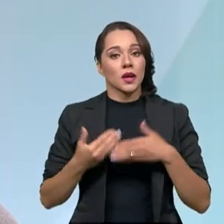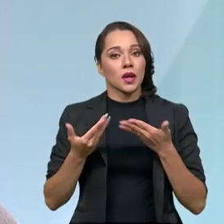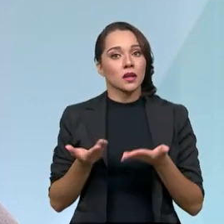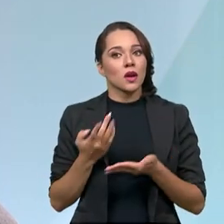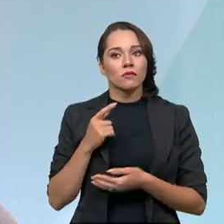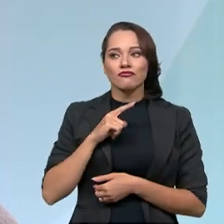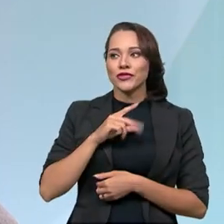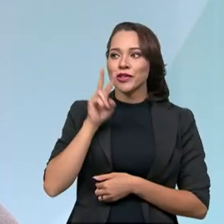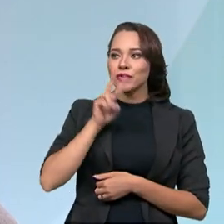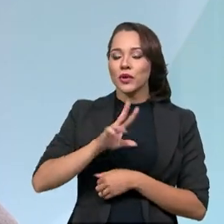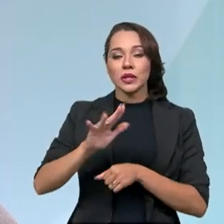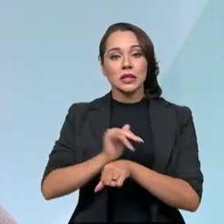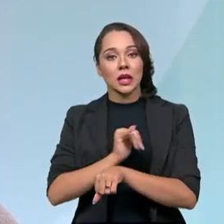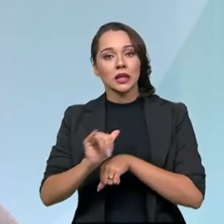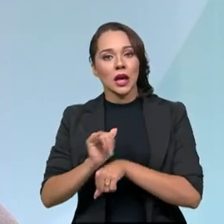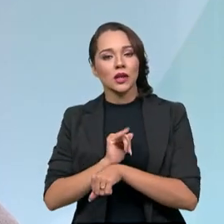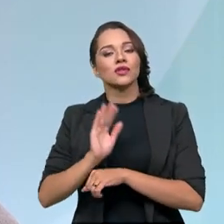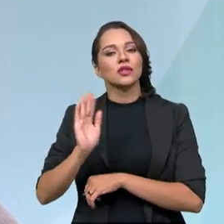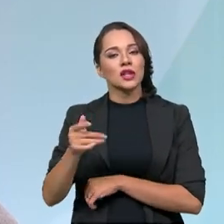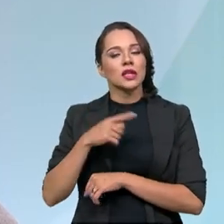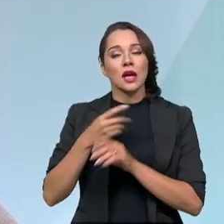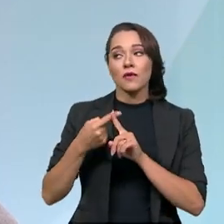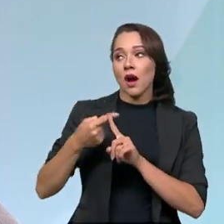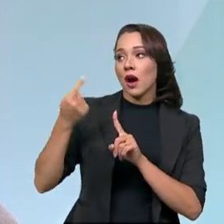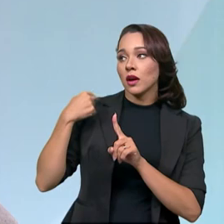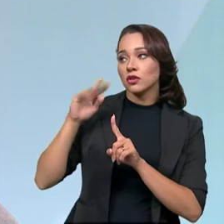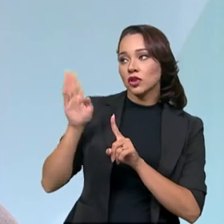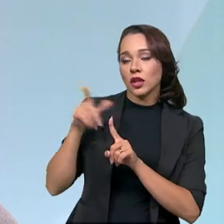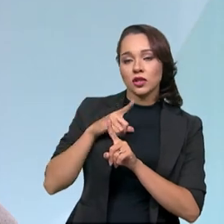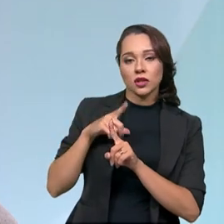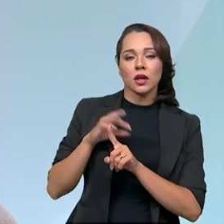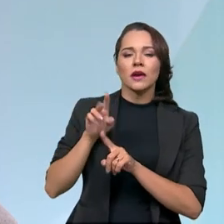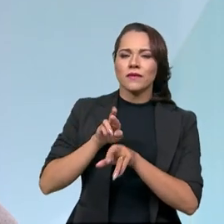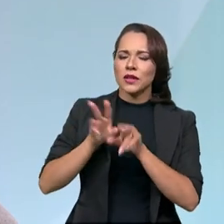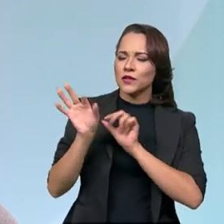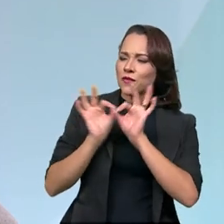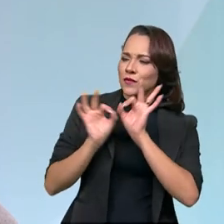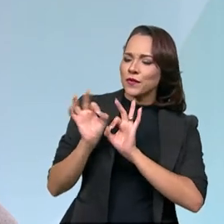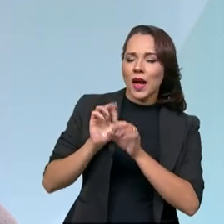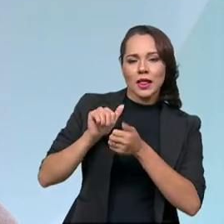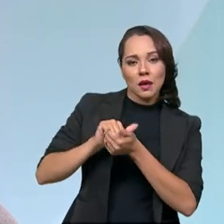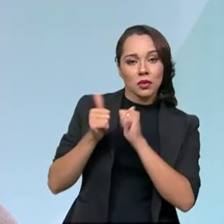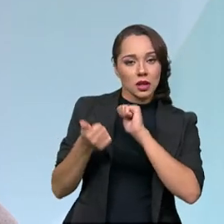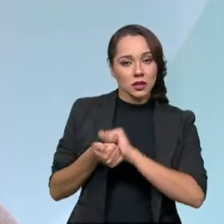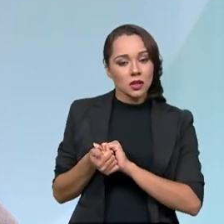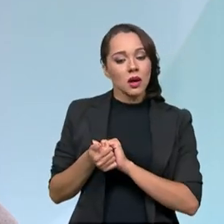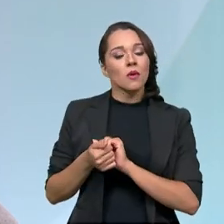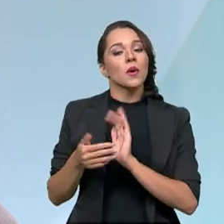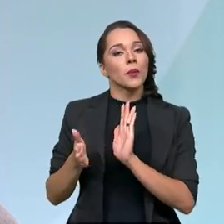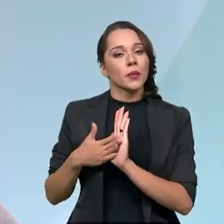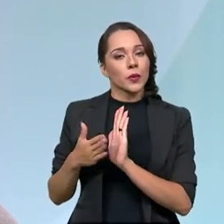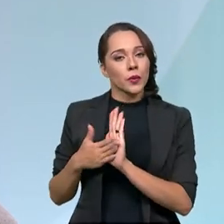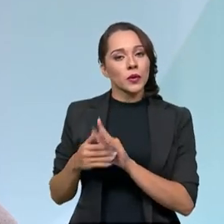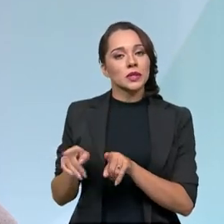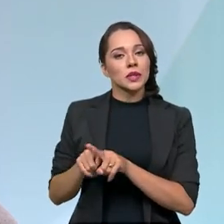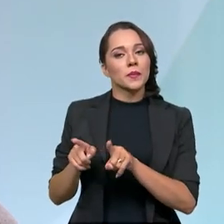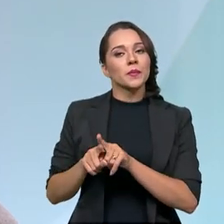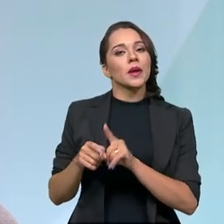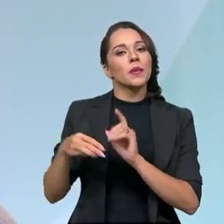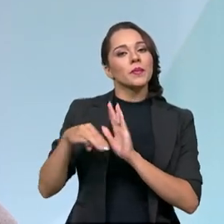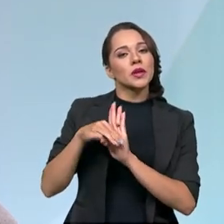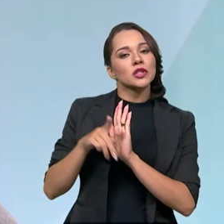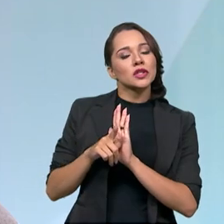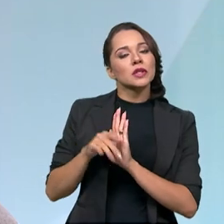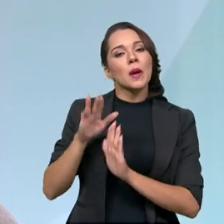debruçamos sobre as ações que estavam lá anteriormente, fizemos vários ajustes, propondo medidas mais